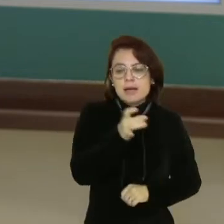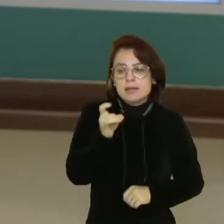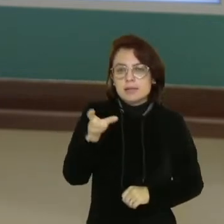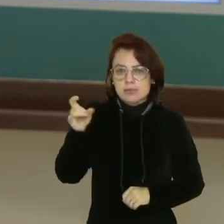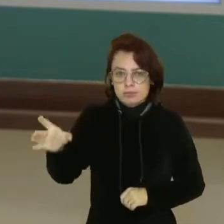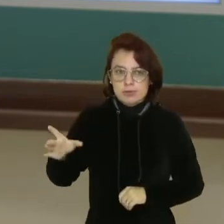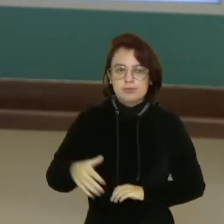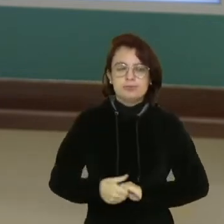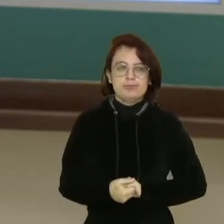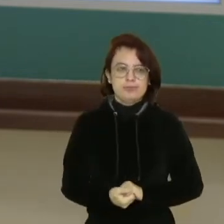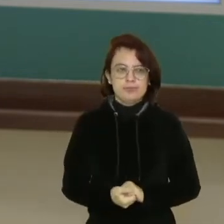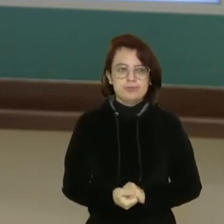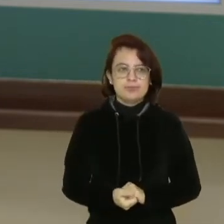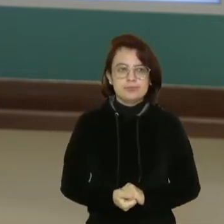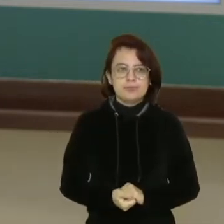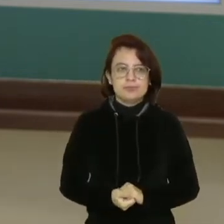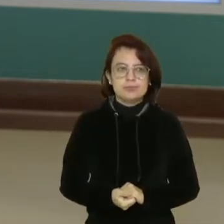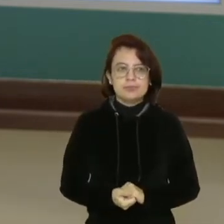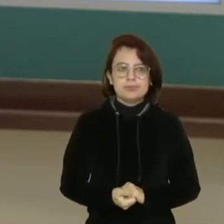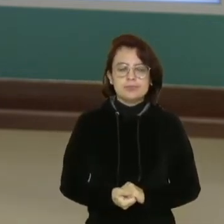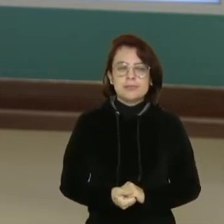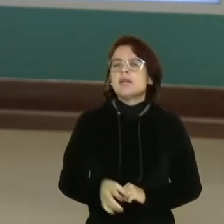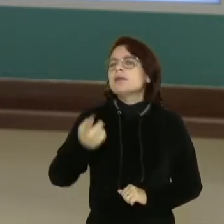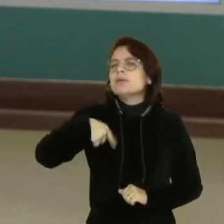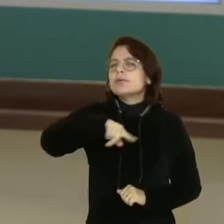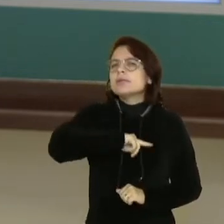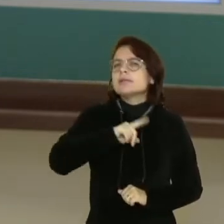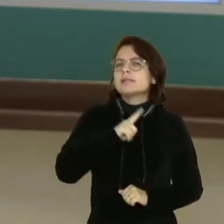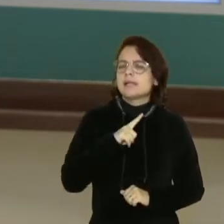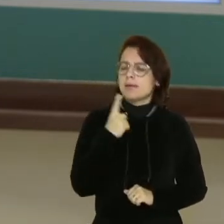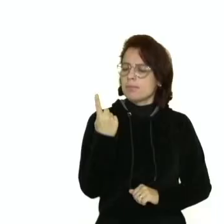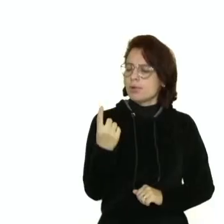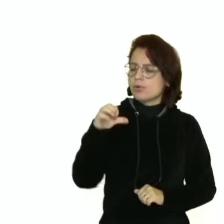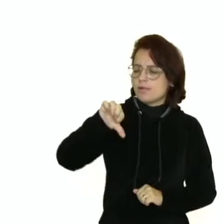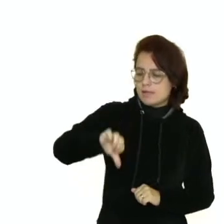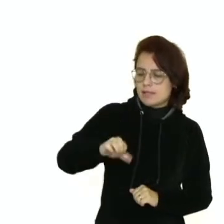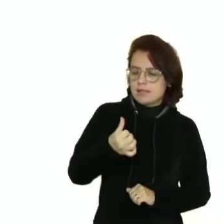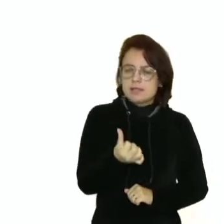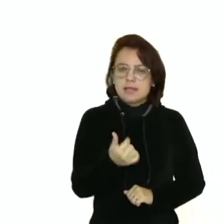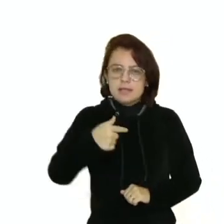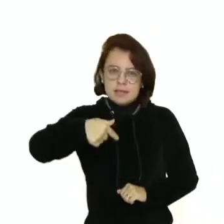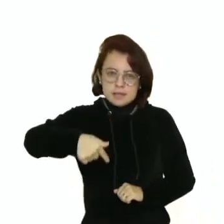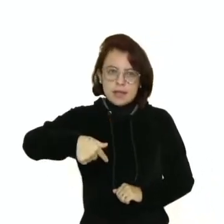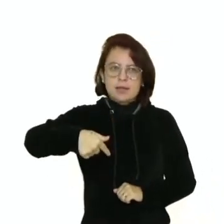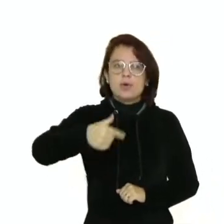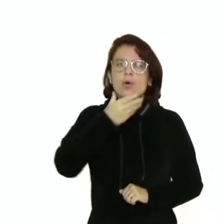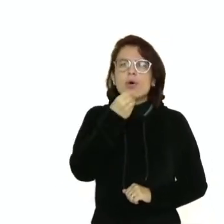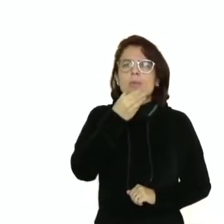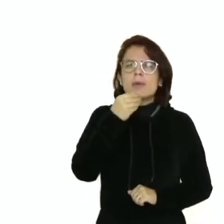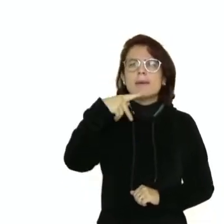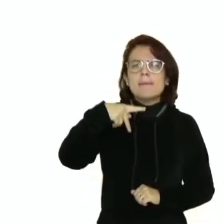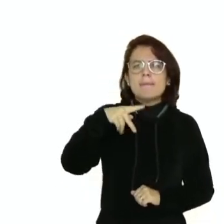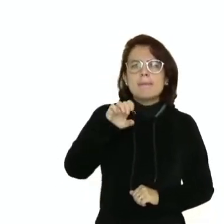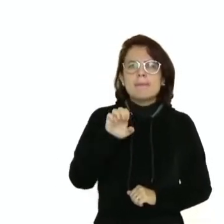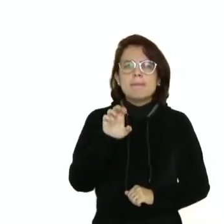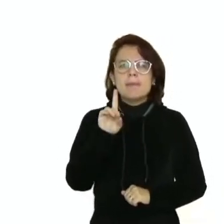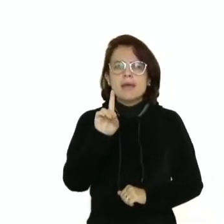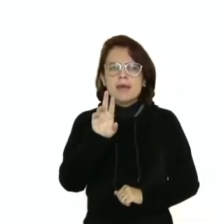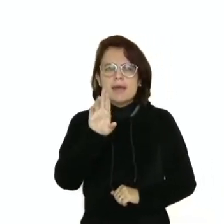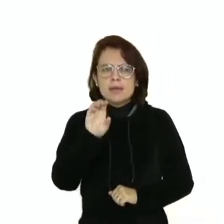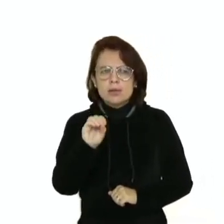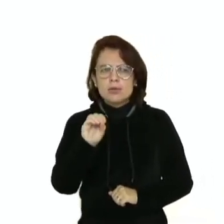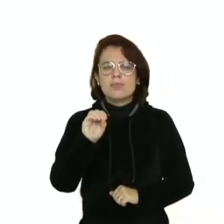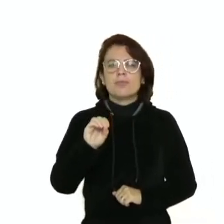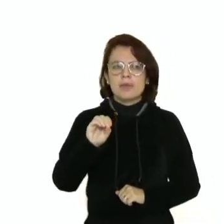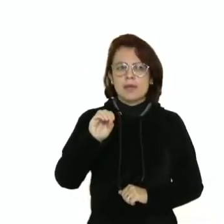separada. E aí nós temos, em 1967, proposta por Pedro Geiger, uma nova regionalização